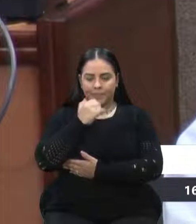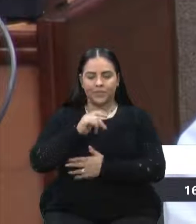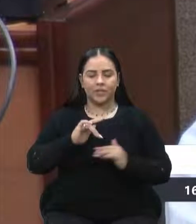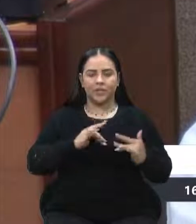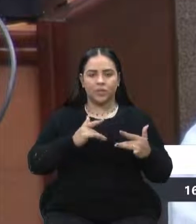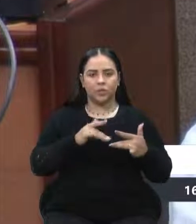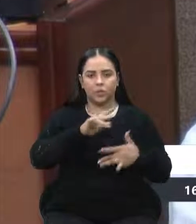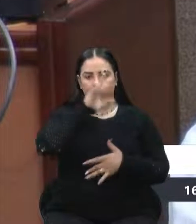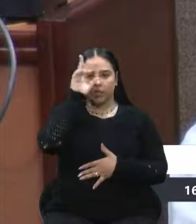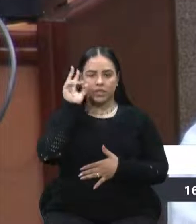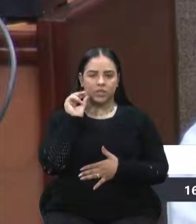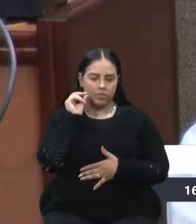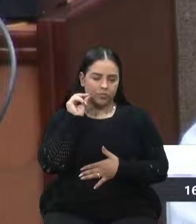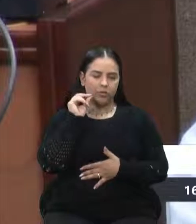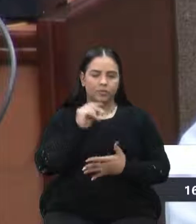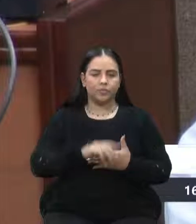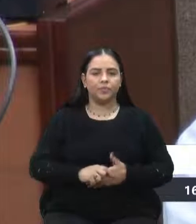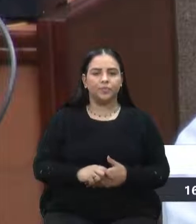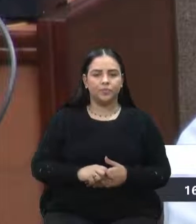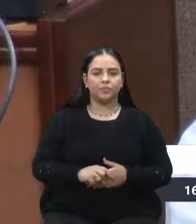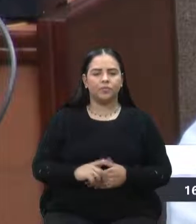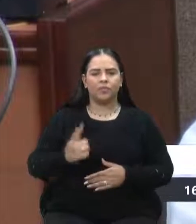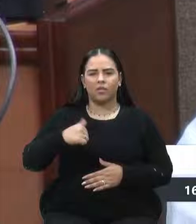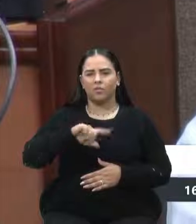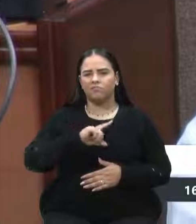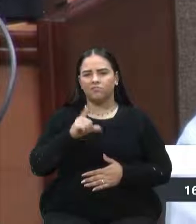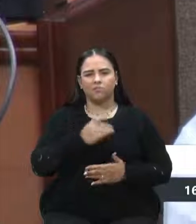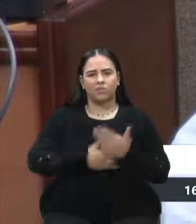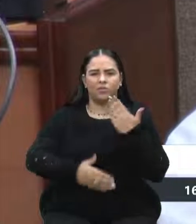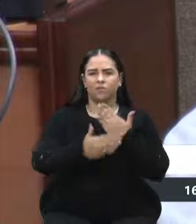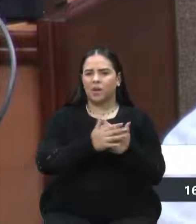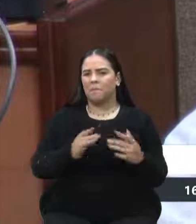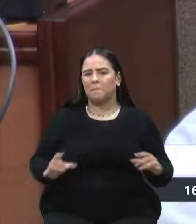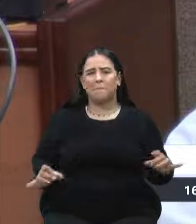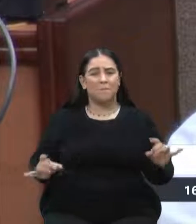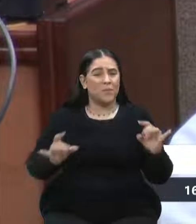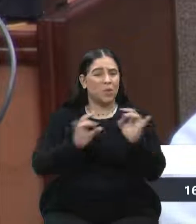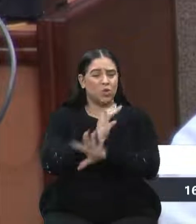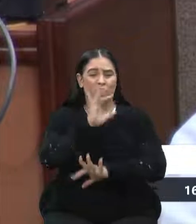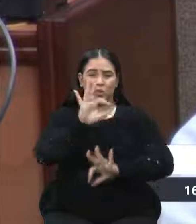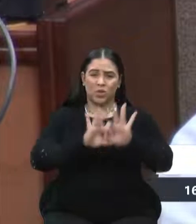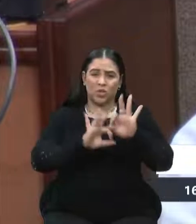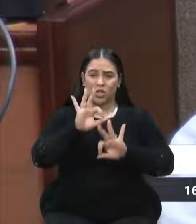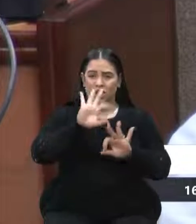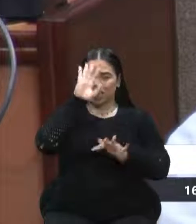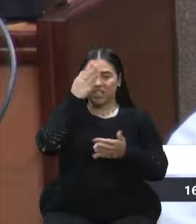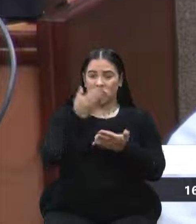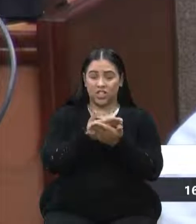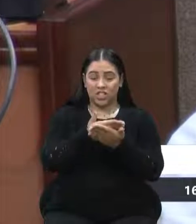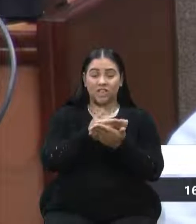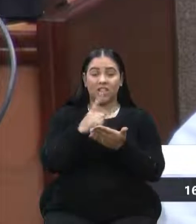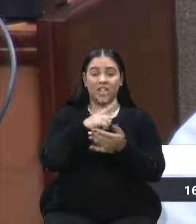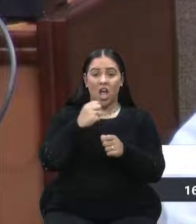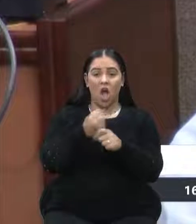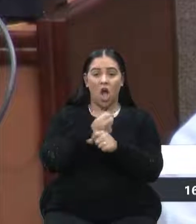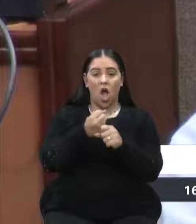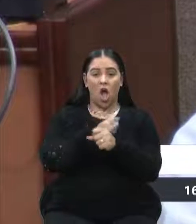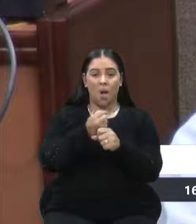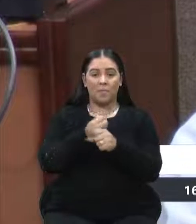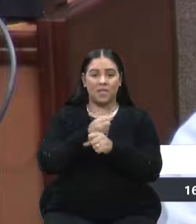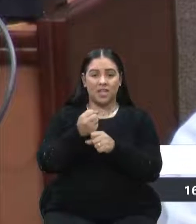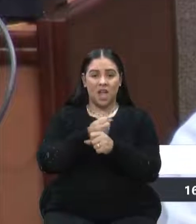ter o projeto pronto agora, em torno de agosto, setembro, e ter obras na pista no ano que vem. E tem questões